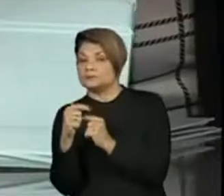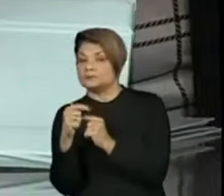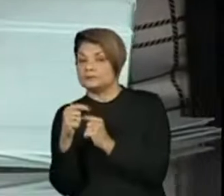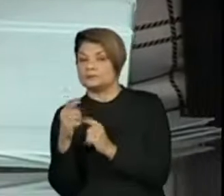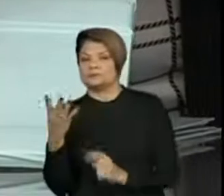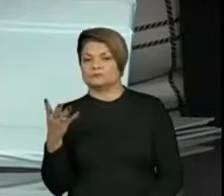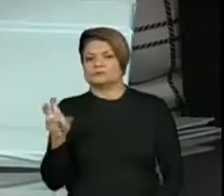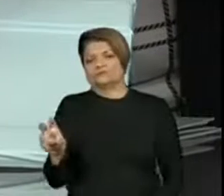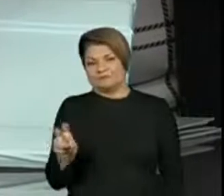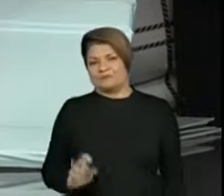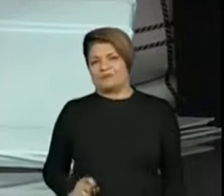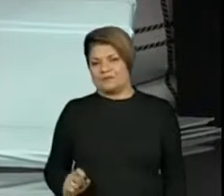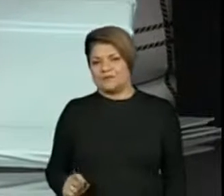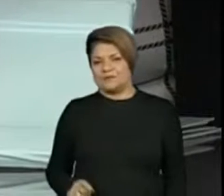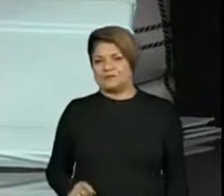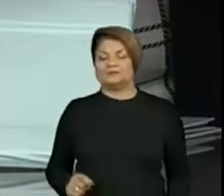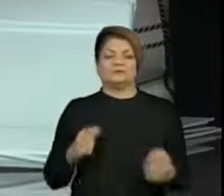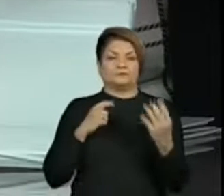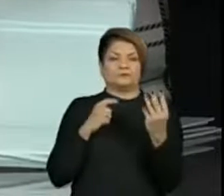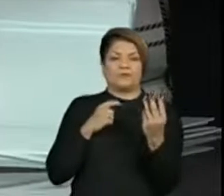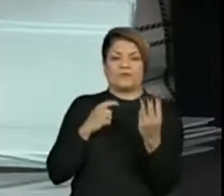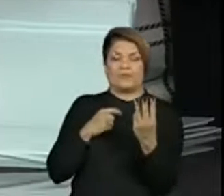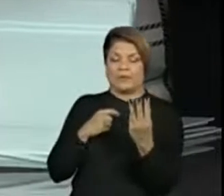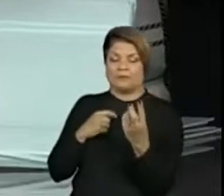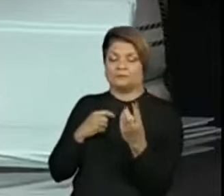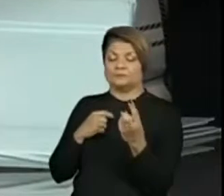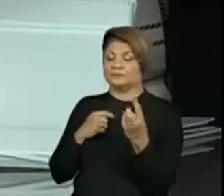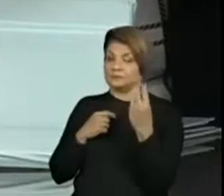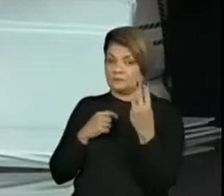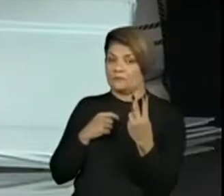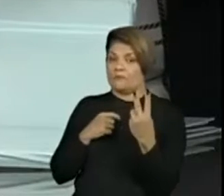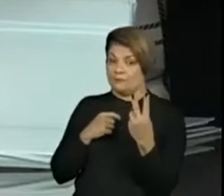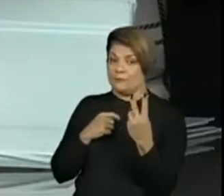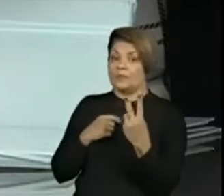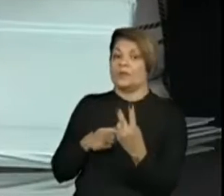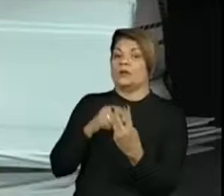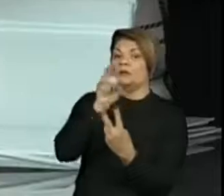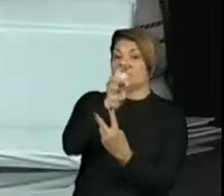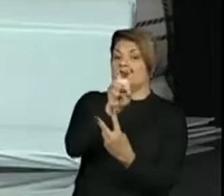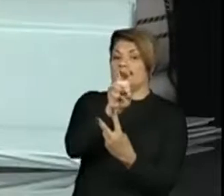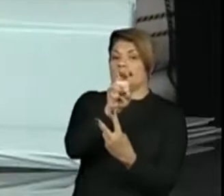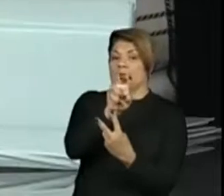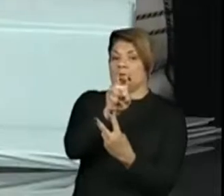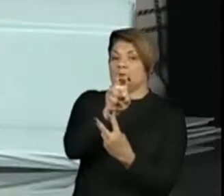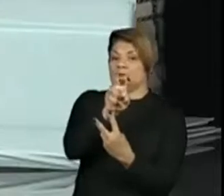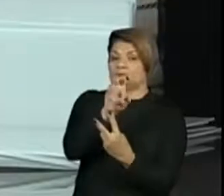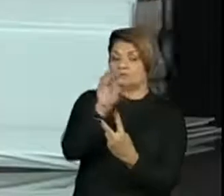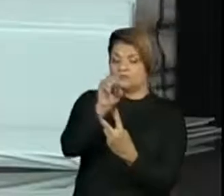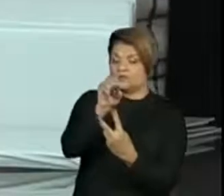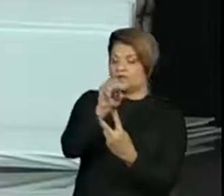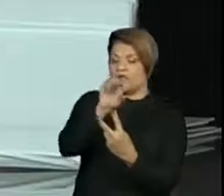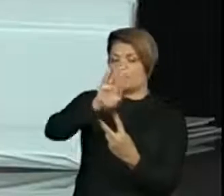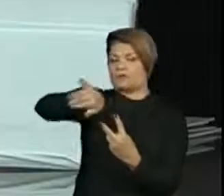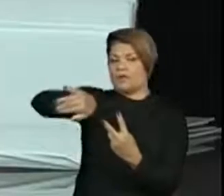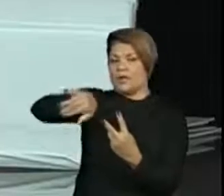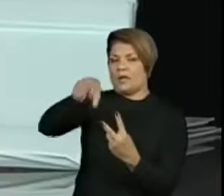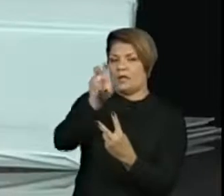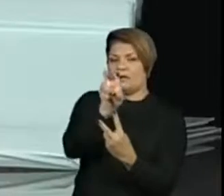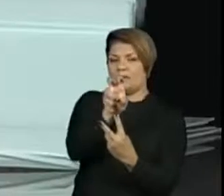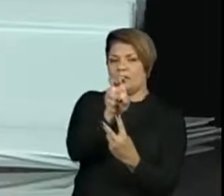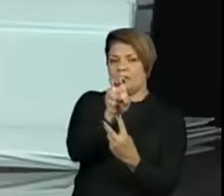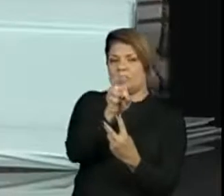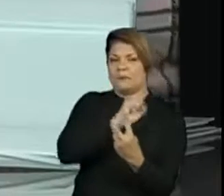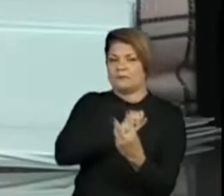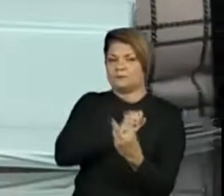esse 5, ele vai ocupar aqui a posição das unidades. Quando eu sobreponho, coloco a fichinha do 5 sobre a